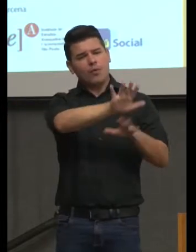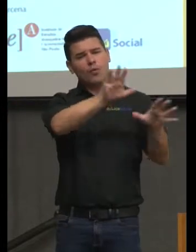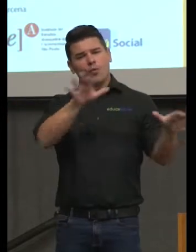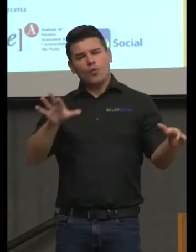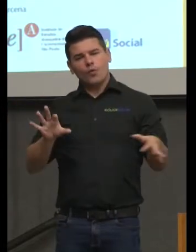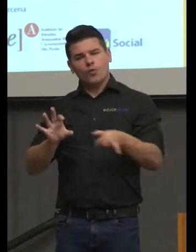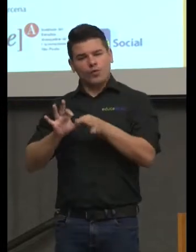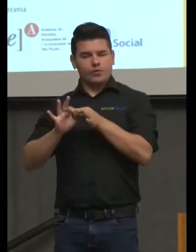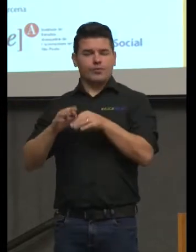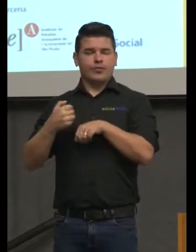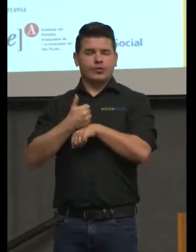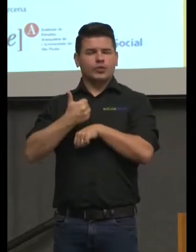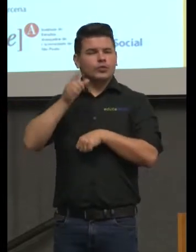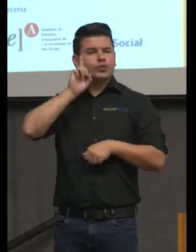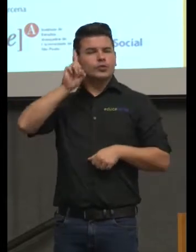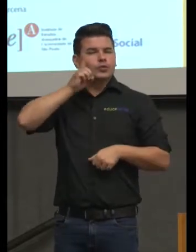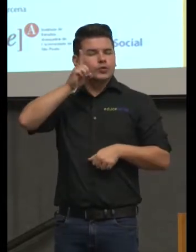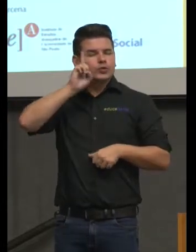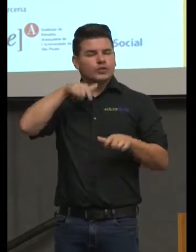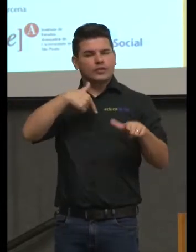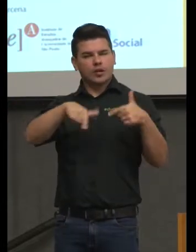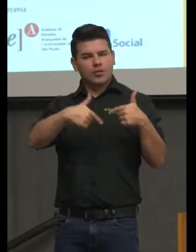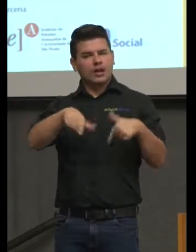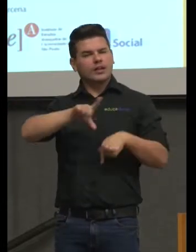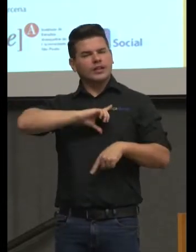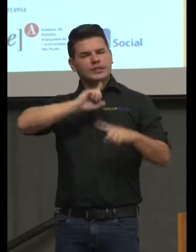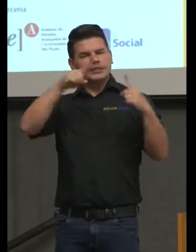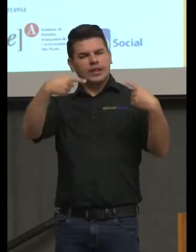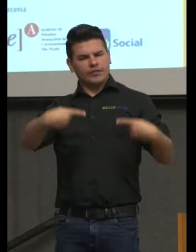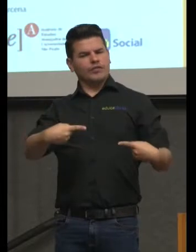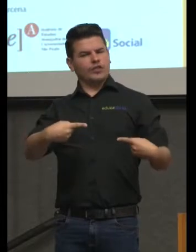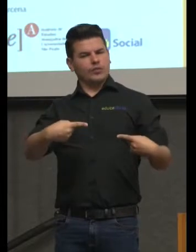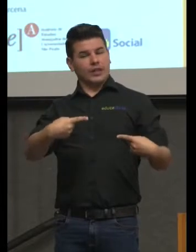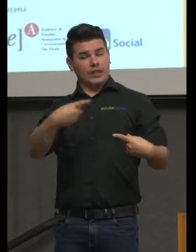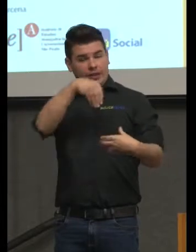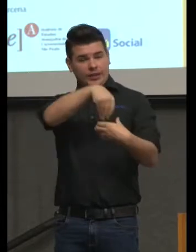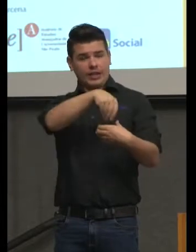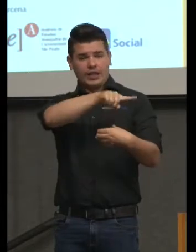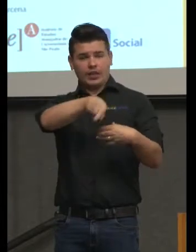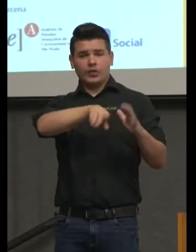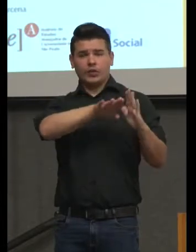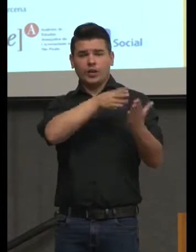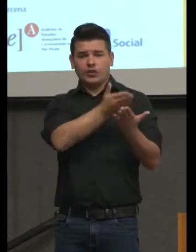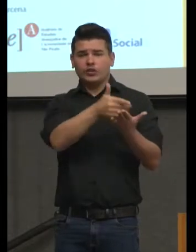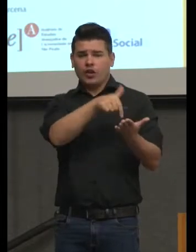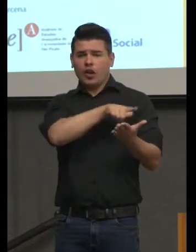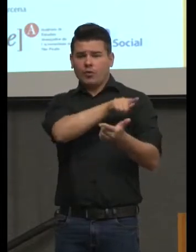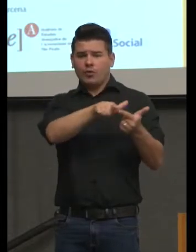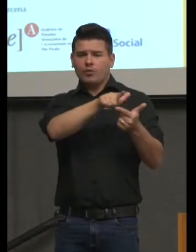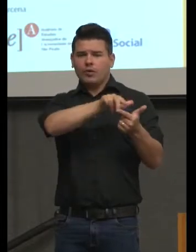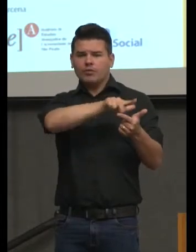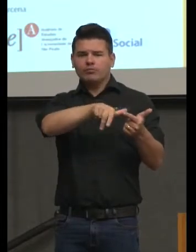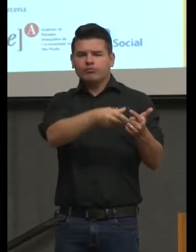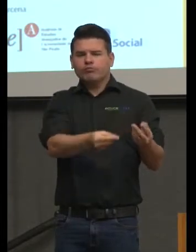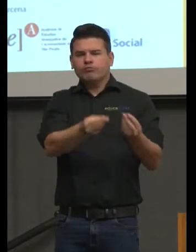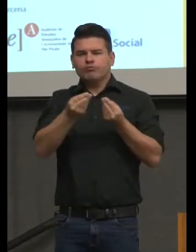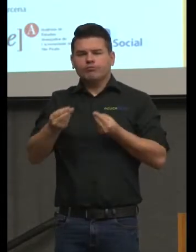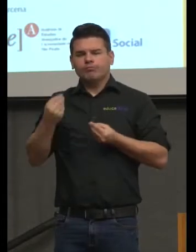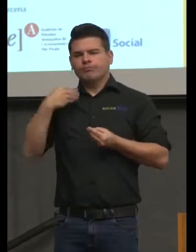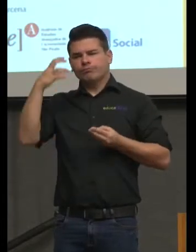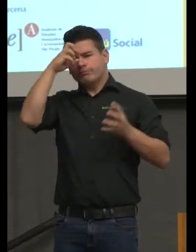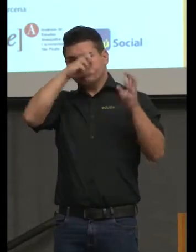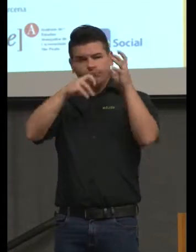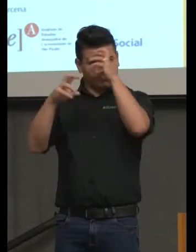atuam cotidianamente com esses desafios postos na escola, isso fortalecerá certamente